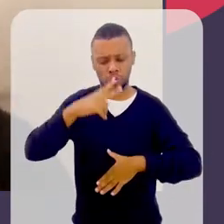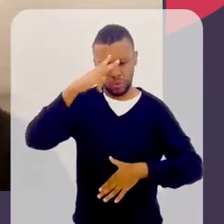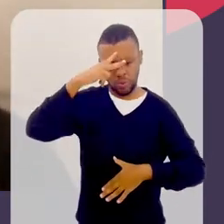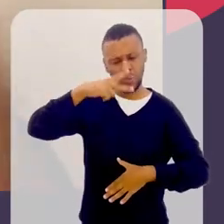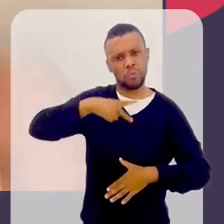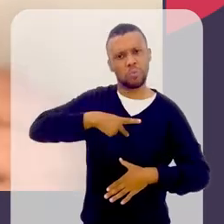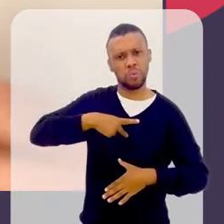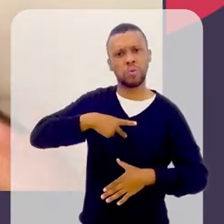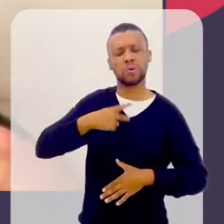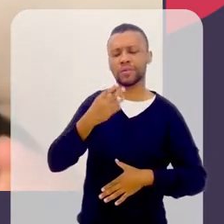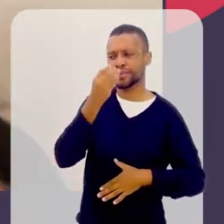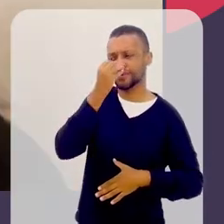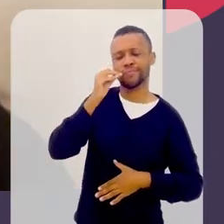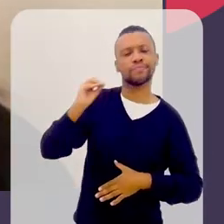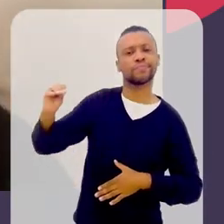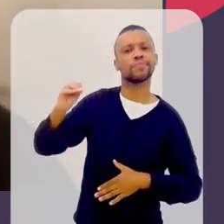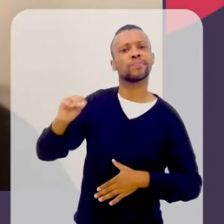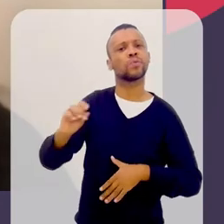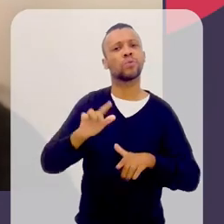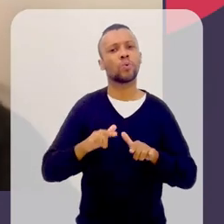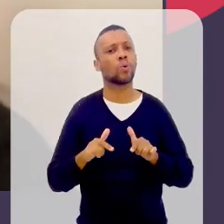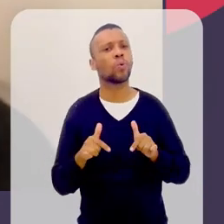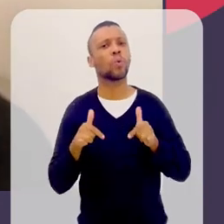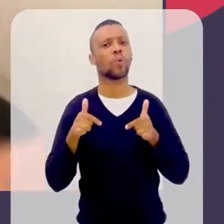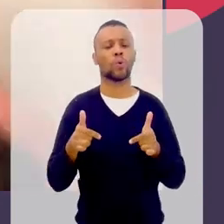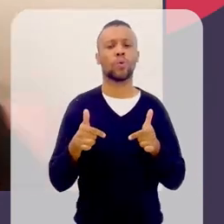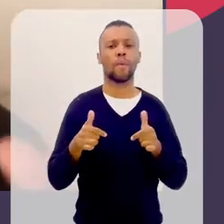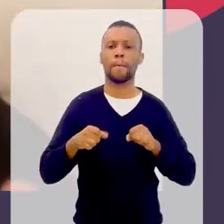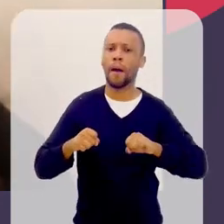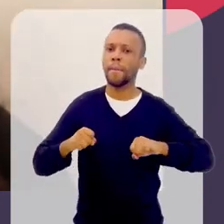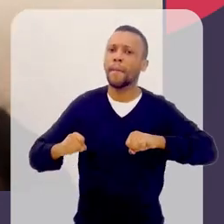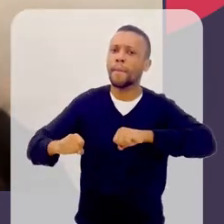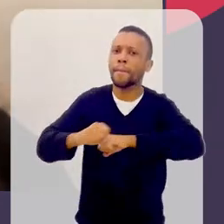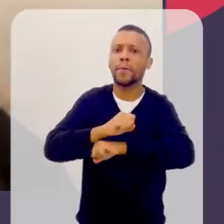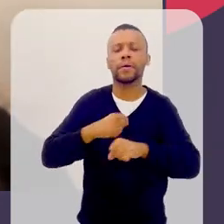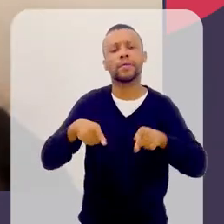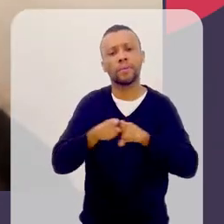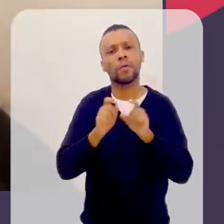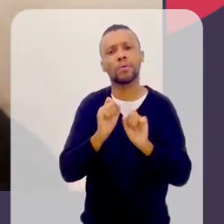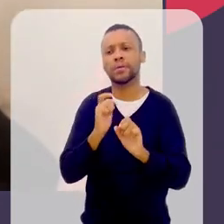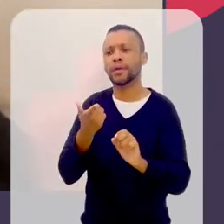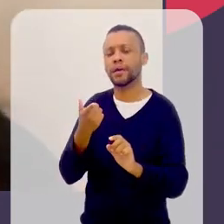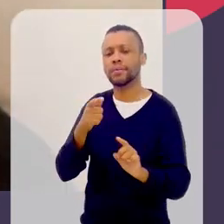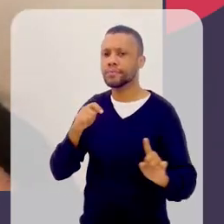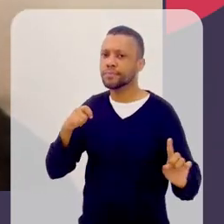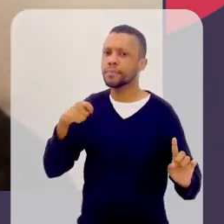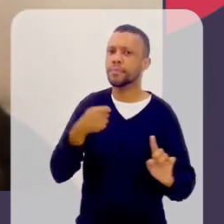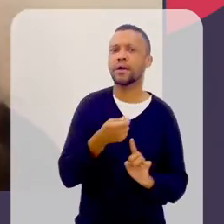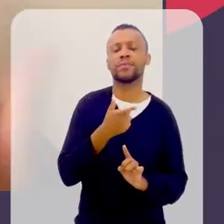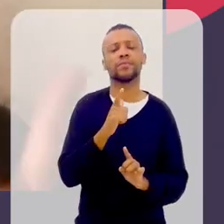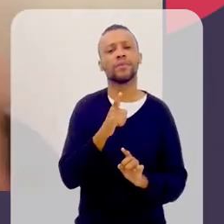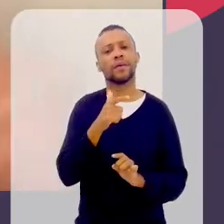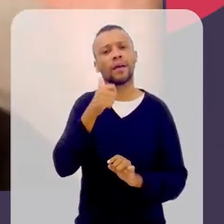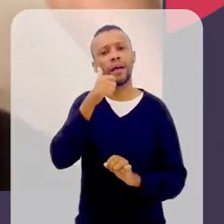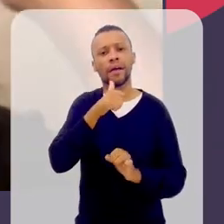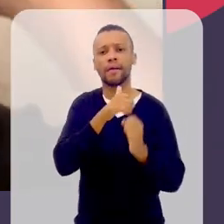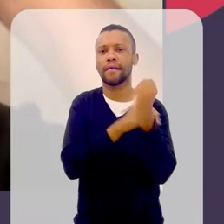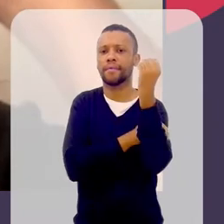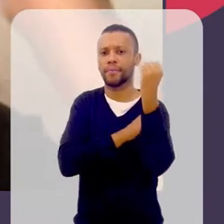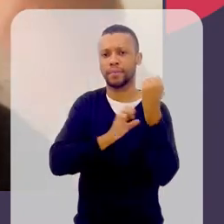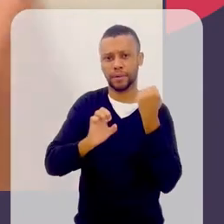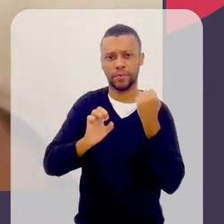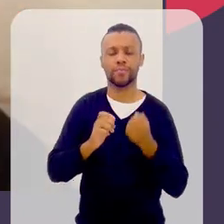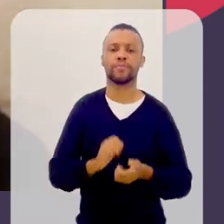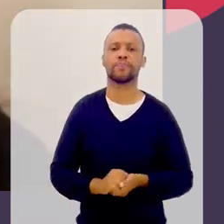A sua autonomia à revelia. Então, de uma certa maneira, elas também poderiam ser chamadas de feministas. Mas, recentemente, a